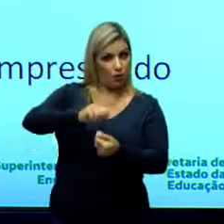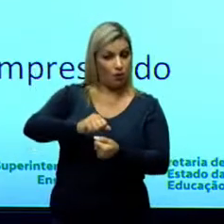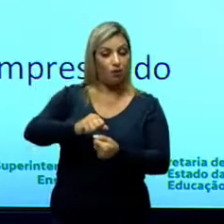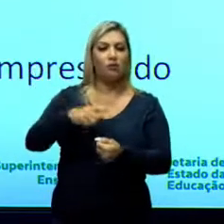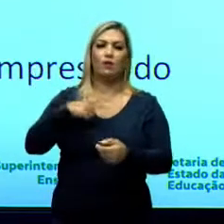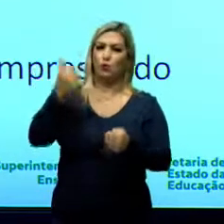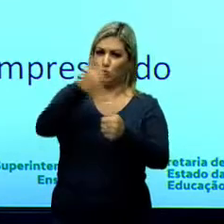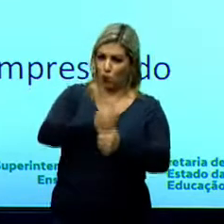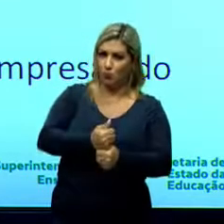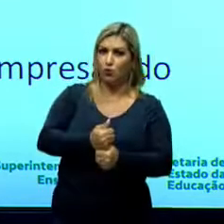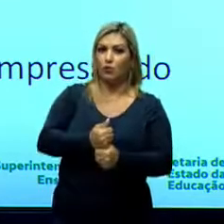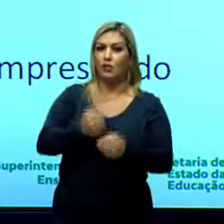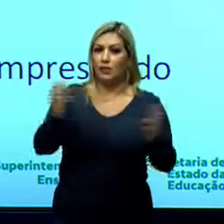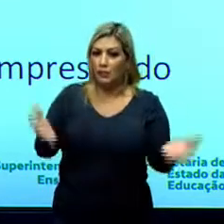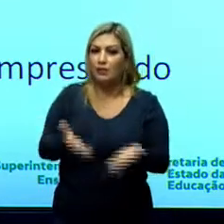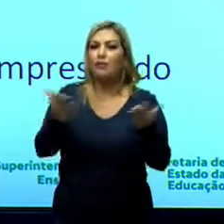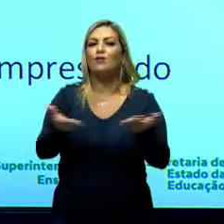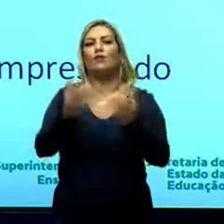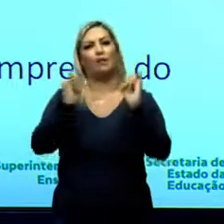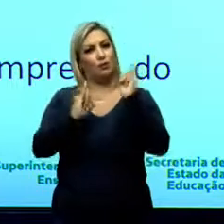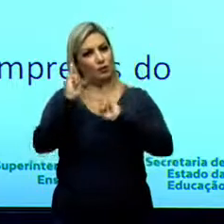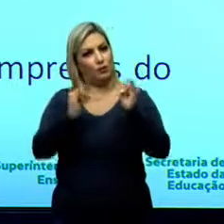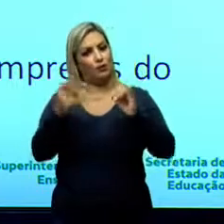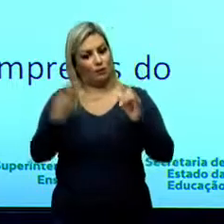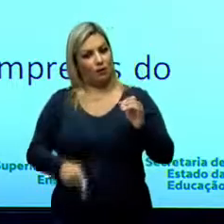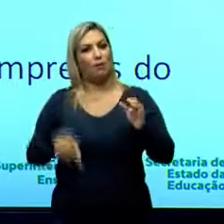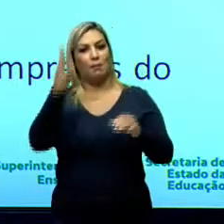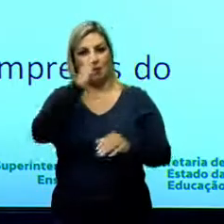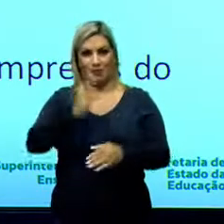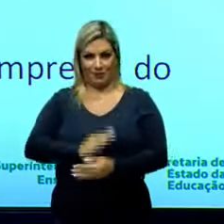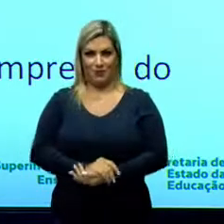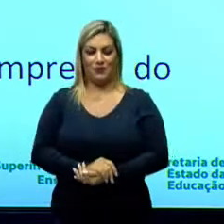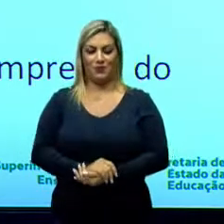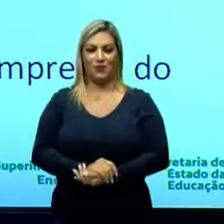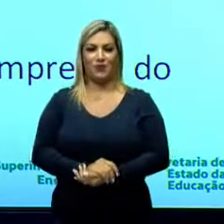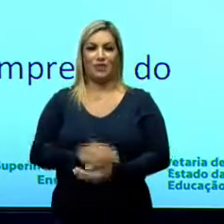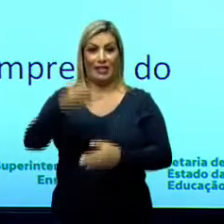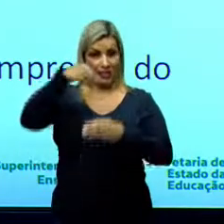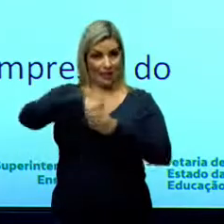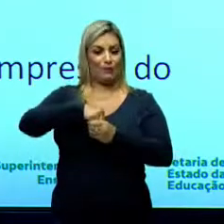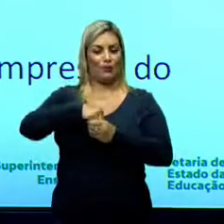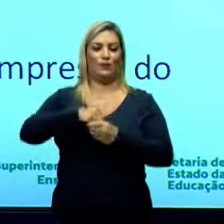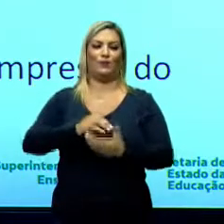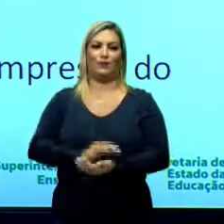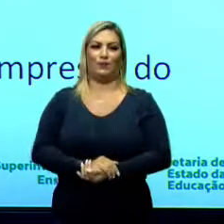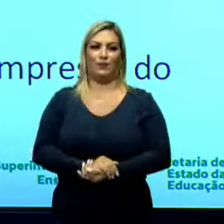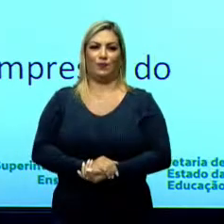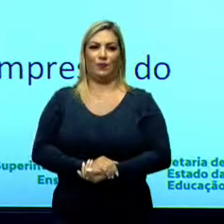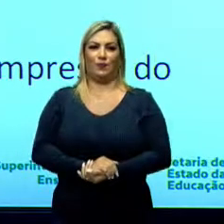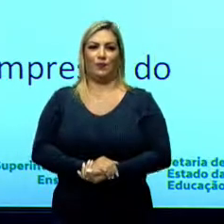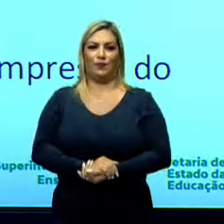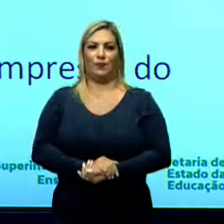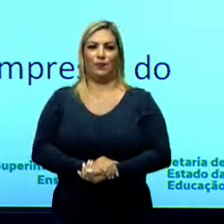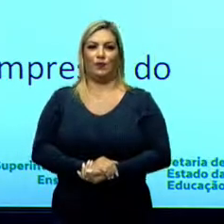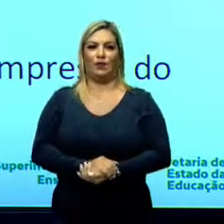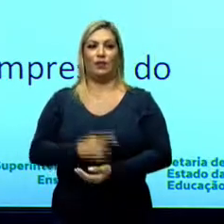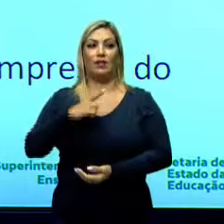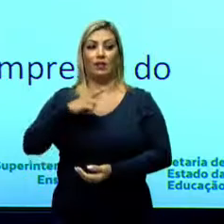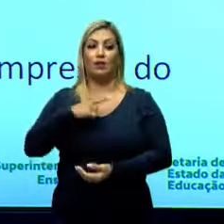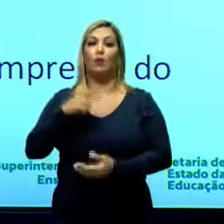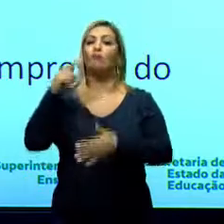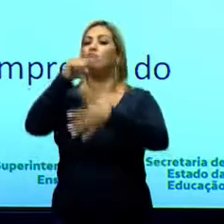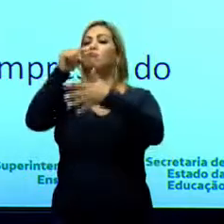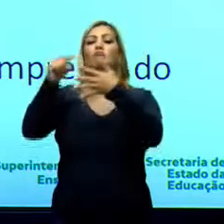vai agora passar a incentivar a produção nacional, a produção interna. Beleza? Então, vamos lá para as